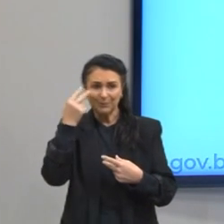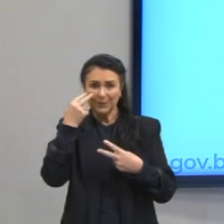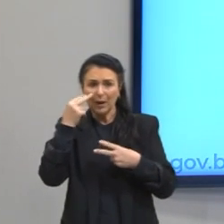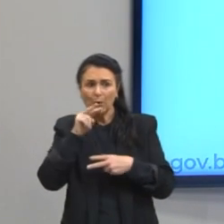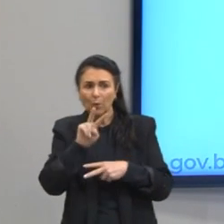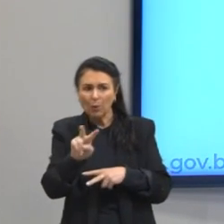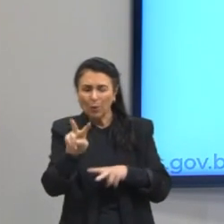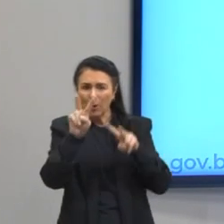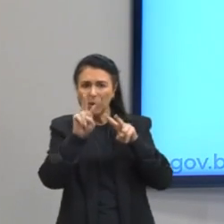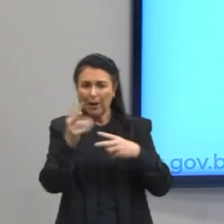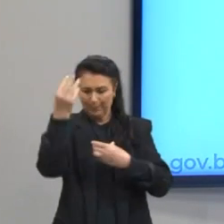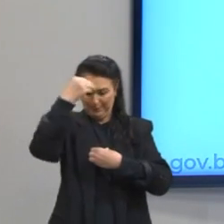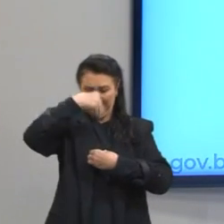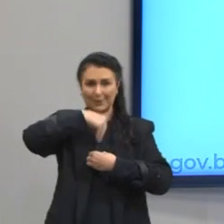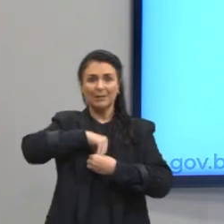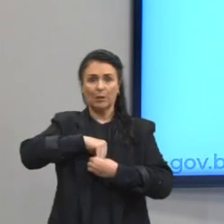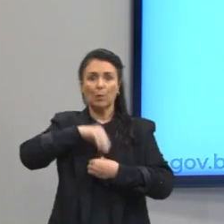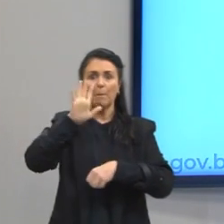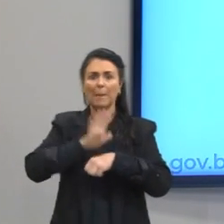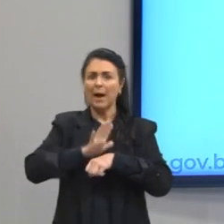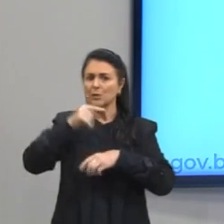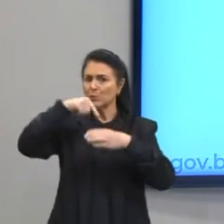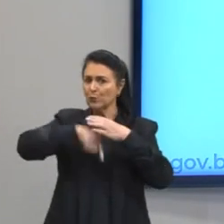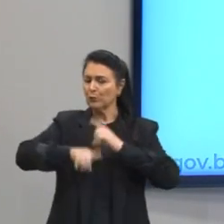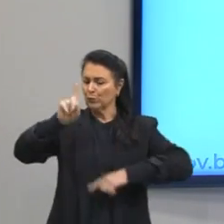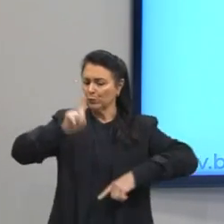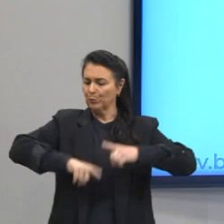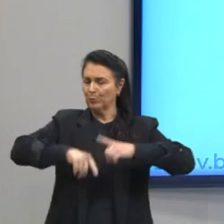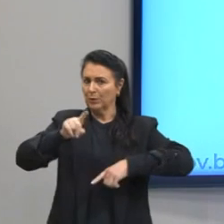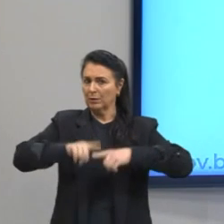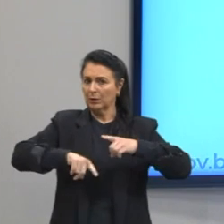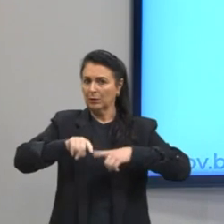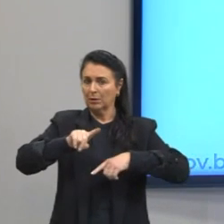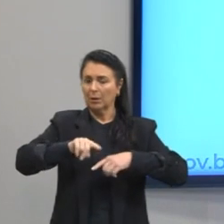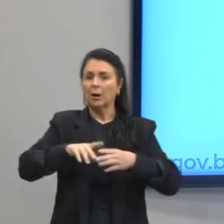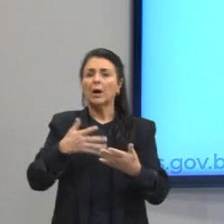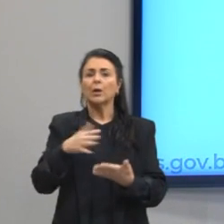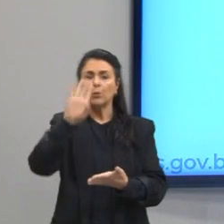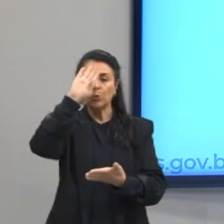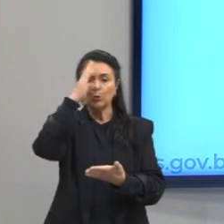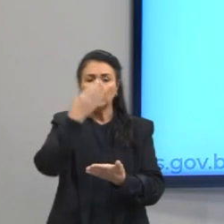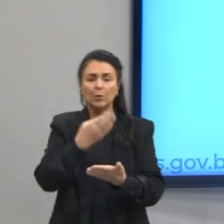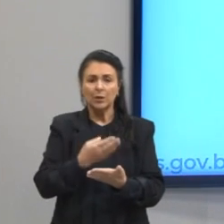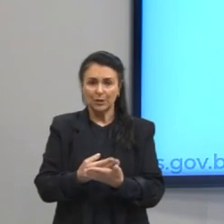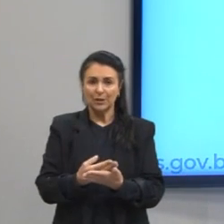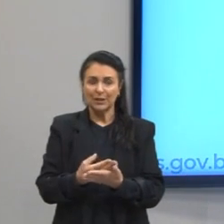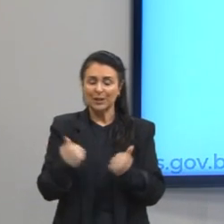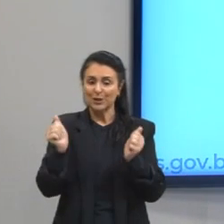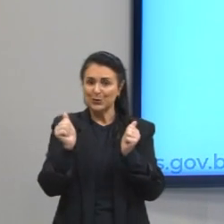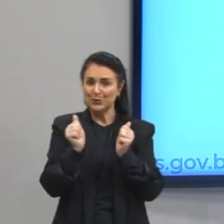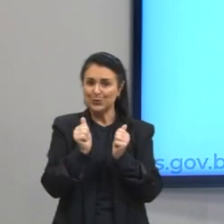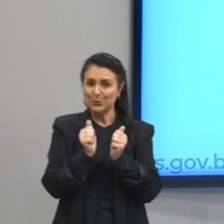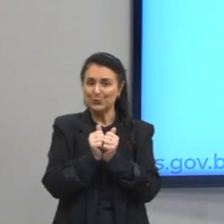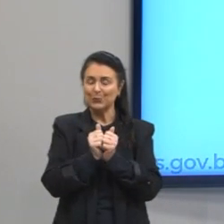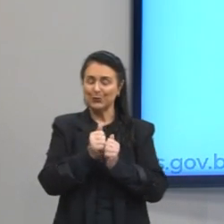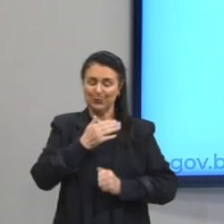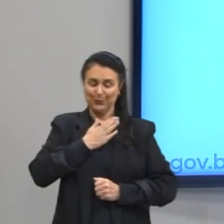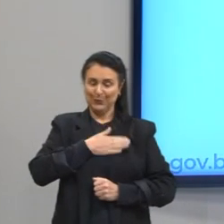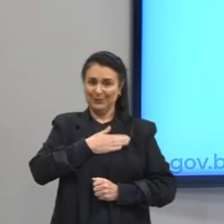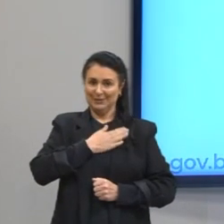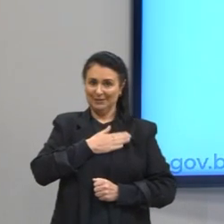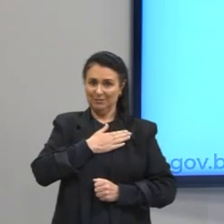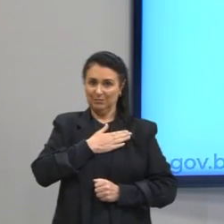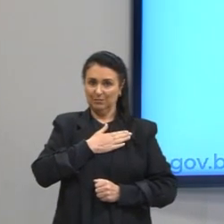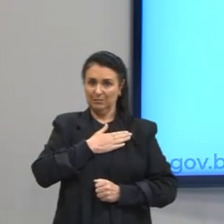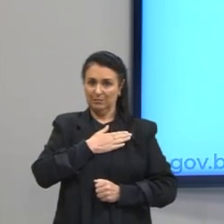além das questões materiais. Sua confiança virá da intimidade com os assuntos da alma. O que nos pede essa questão?